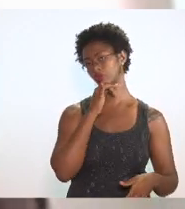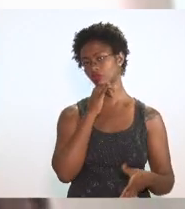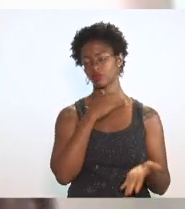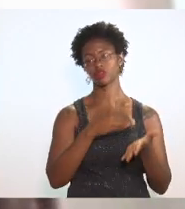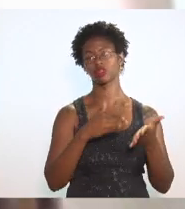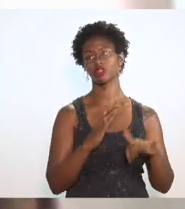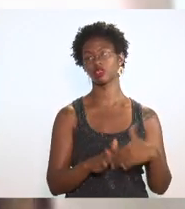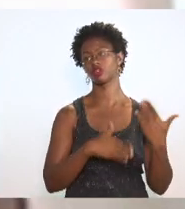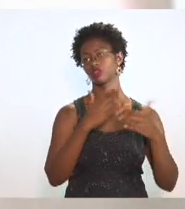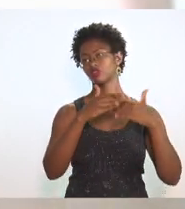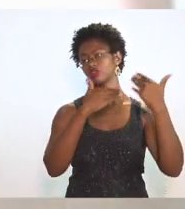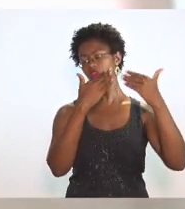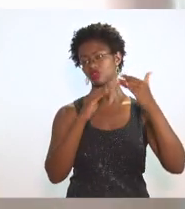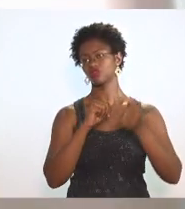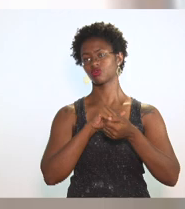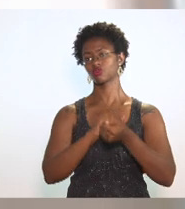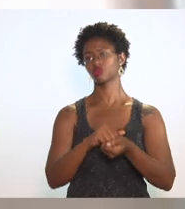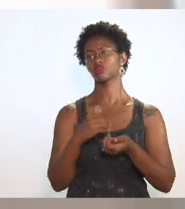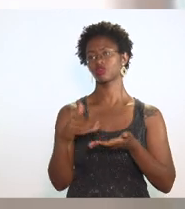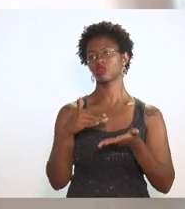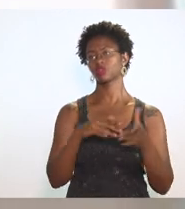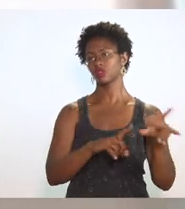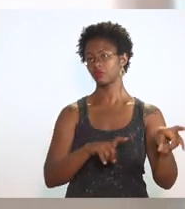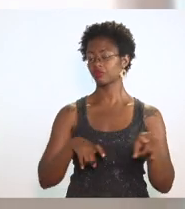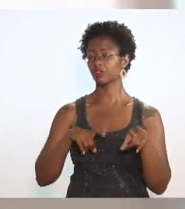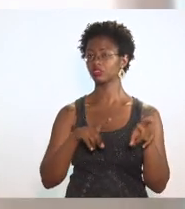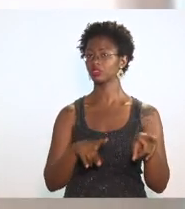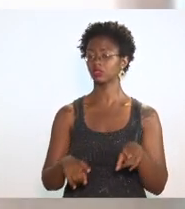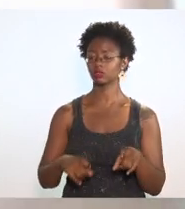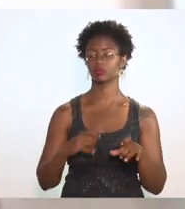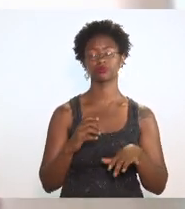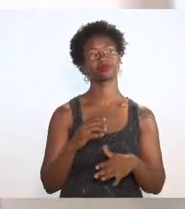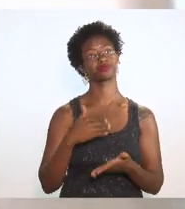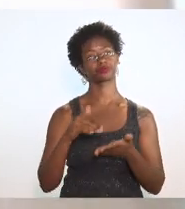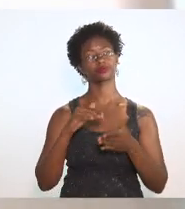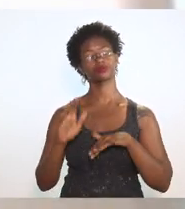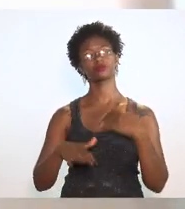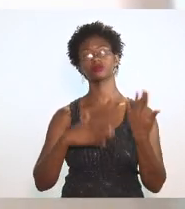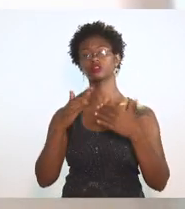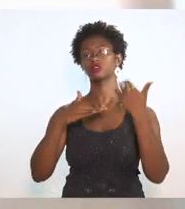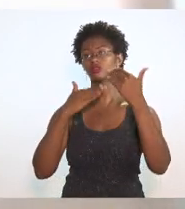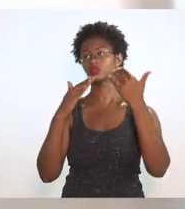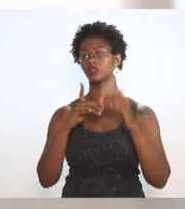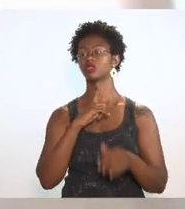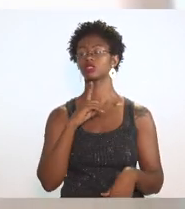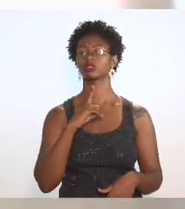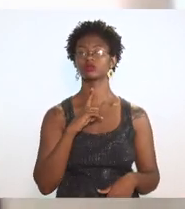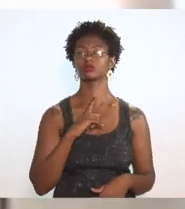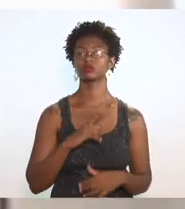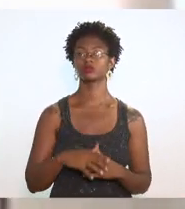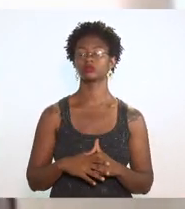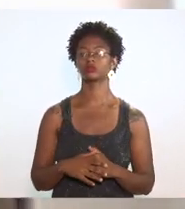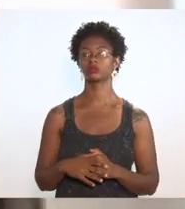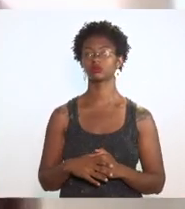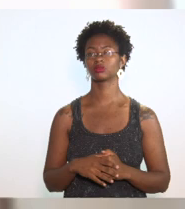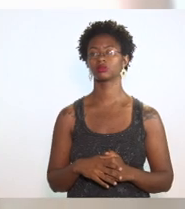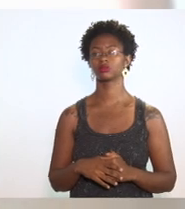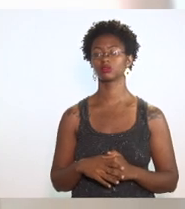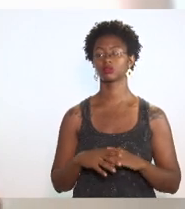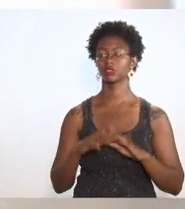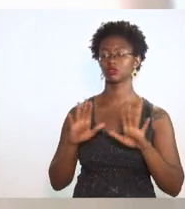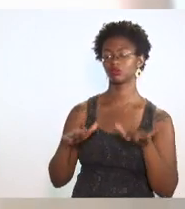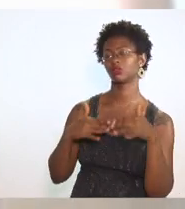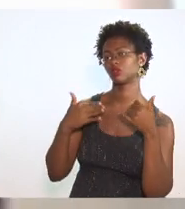Desenvolvimento com a Secretaria de Fazenda. A Secretaria de Desenvolvimento vai trazer os benefícios, as